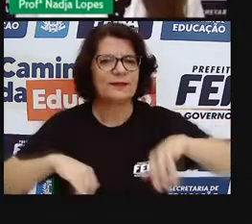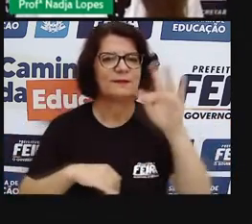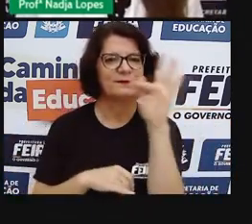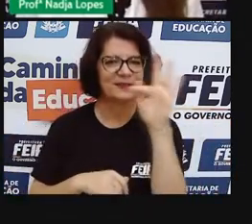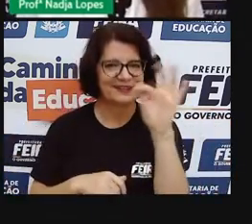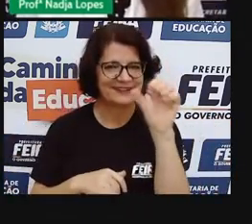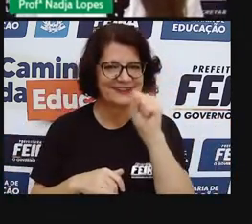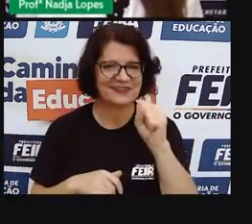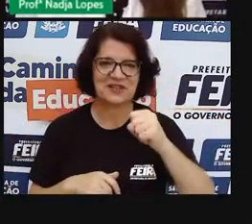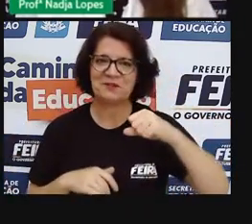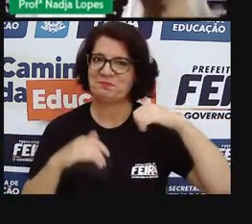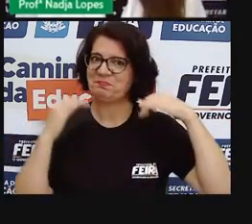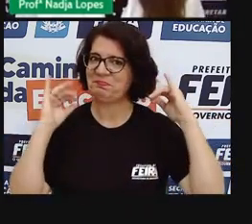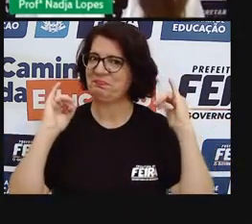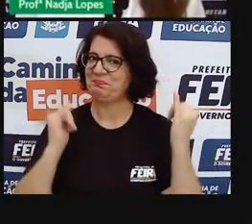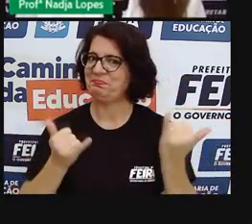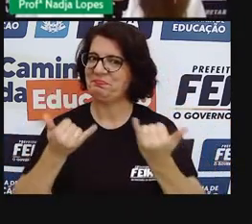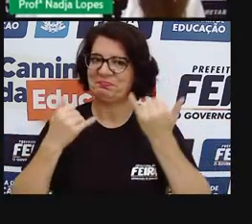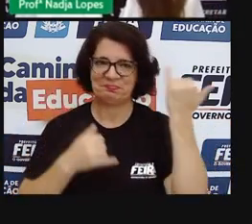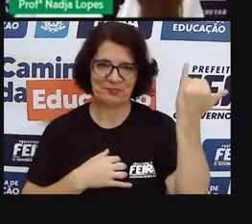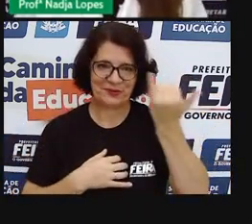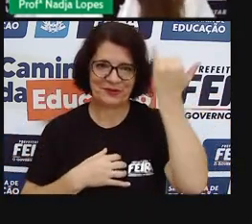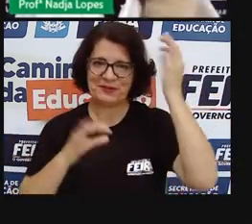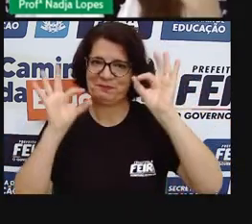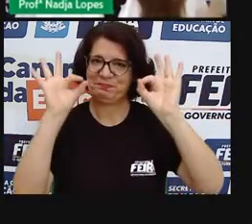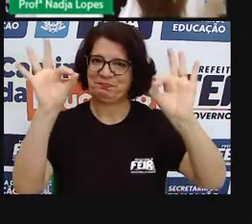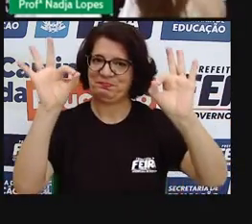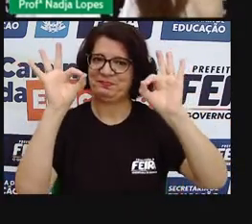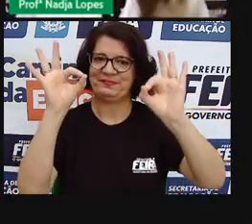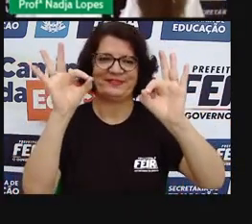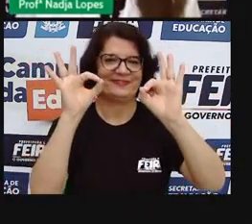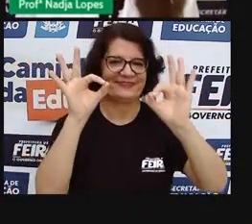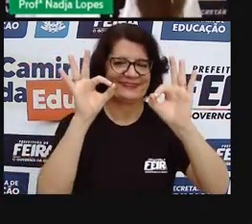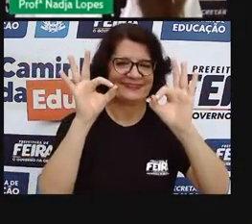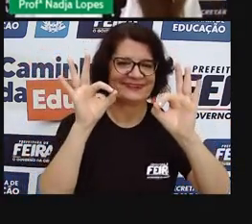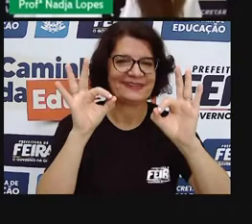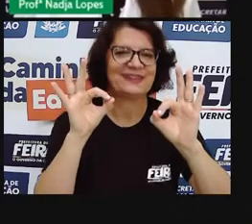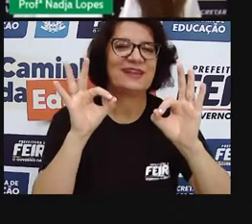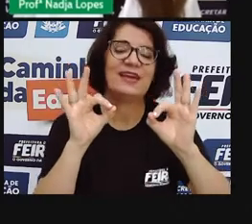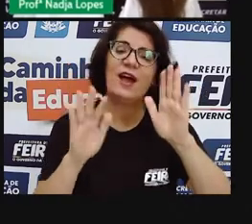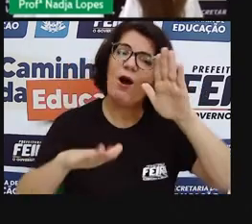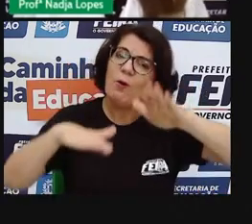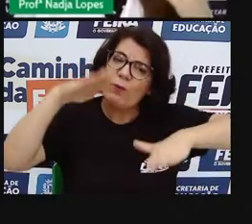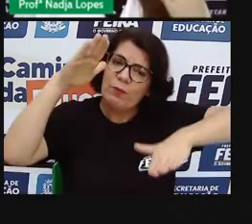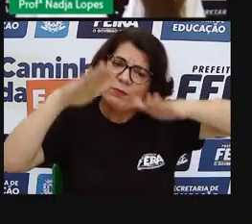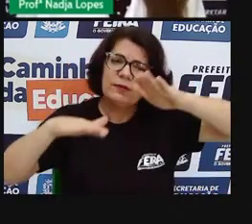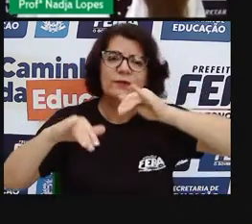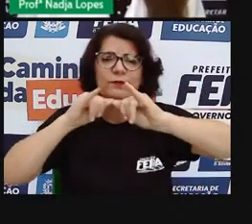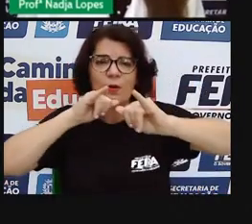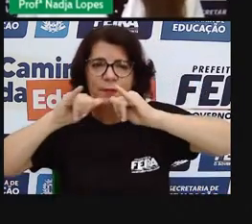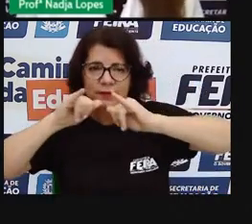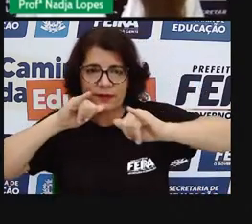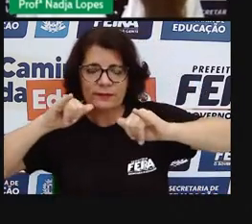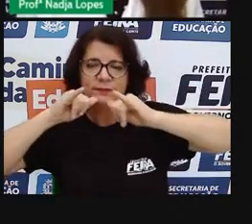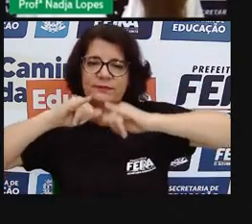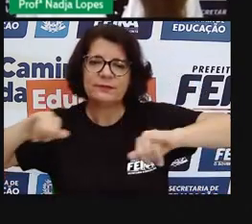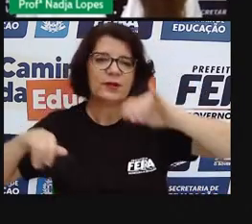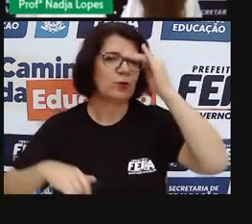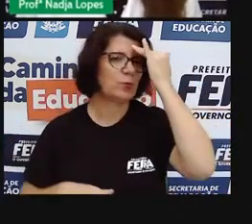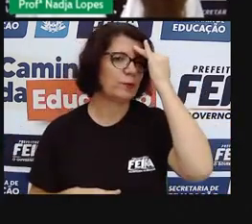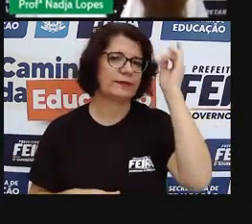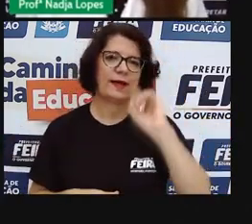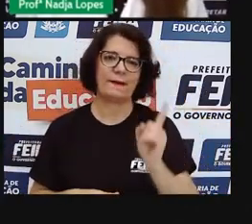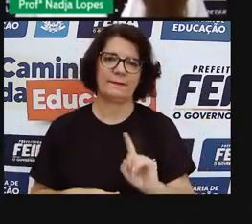valorizando a nossa cidade e trazendo algumas informações que talvez vocês não saibam. Eu recebi o relato de um